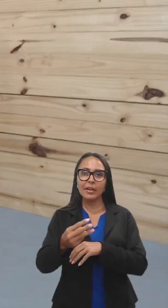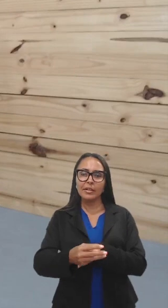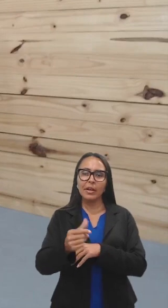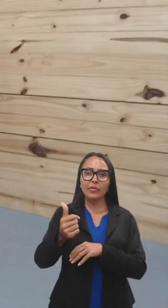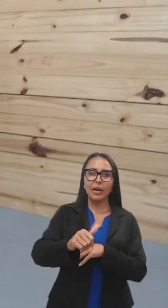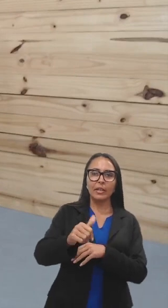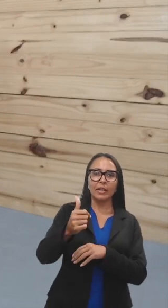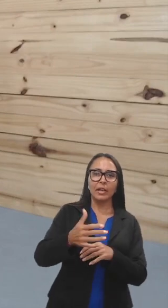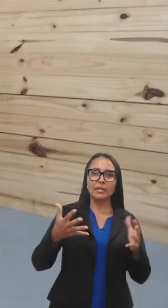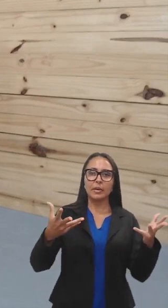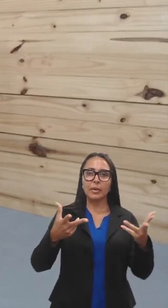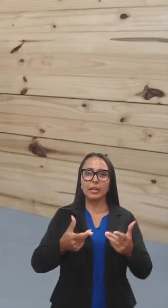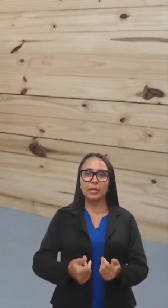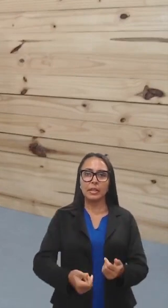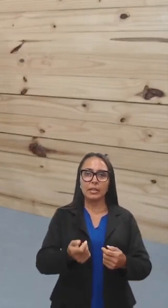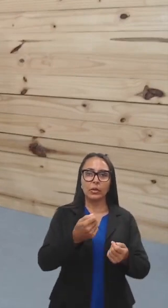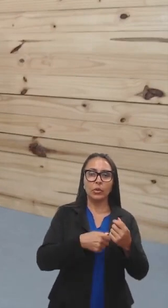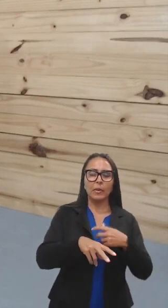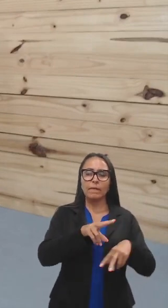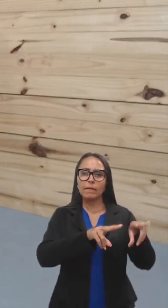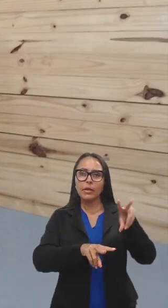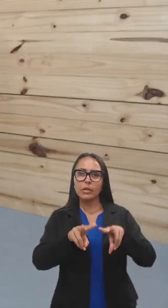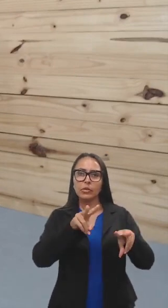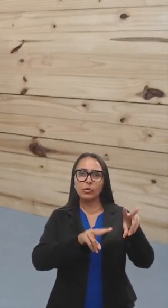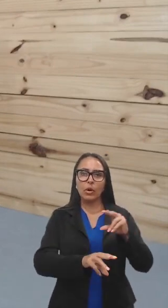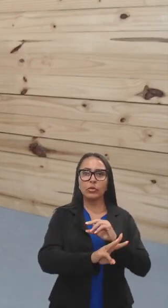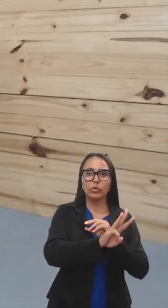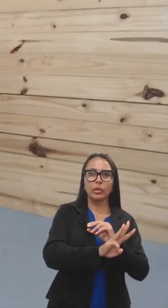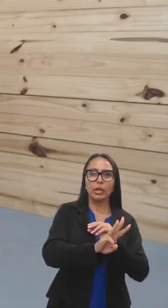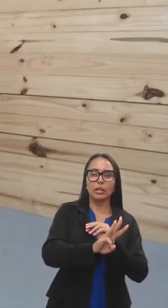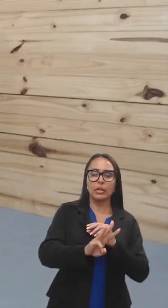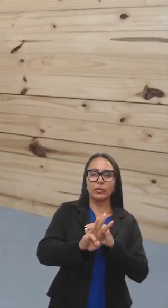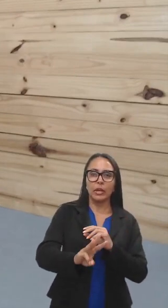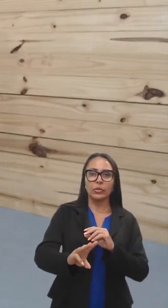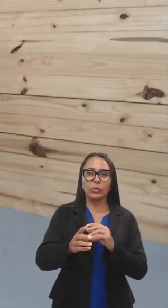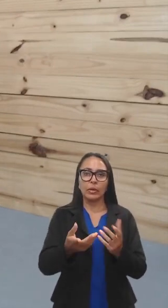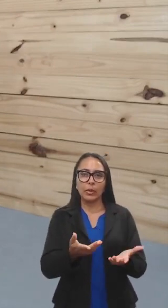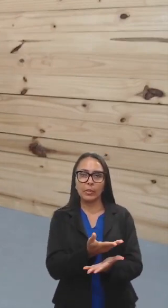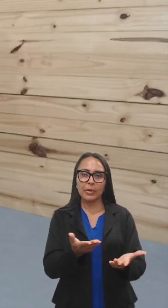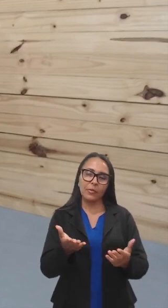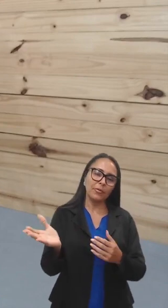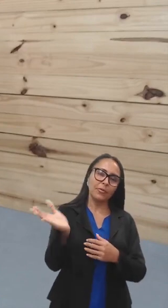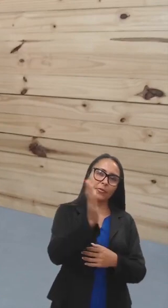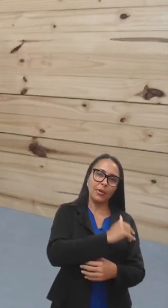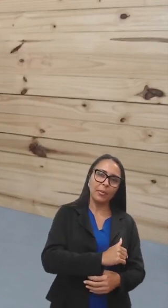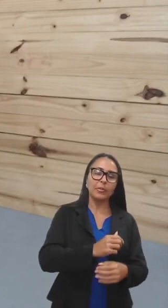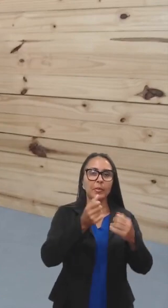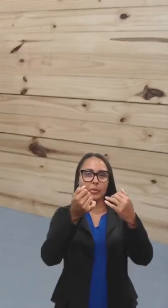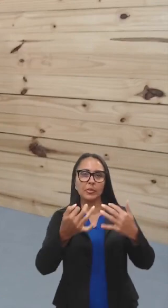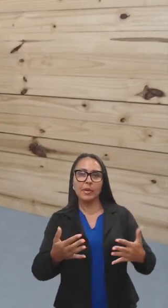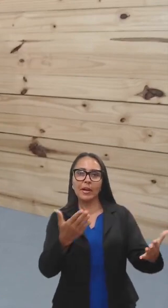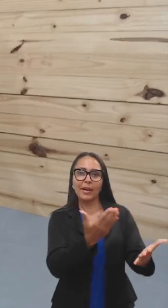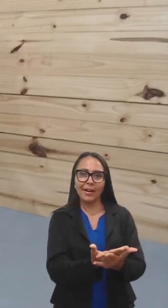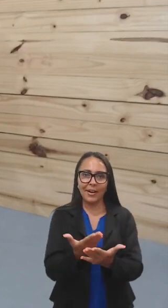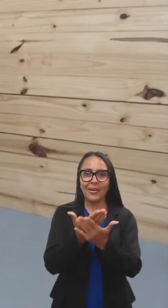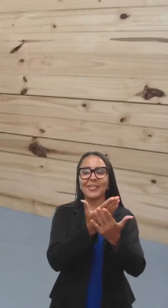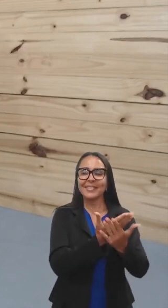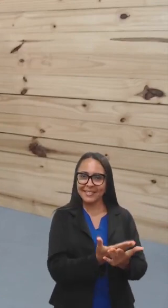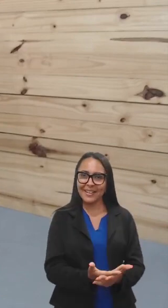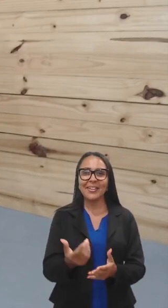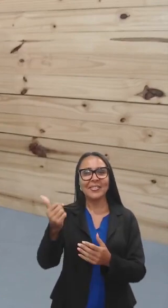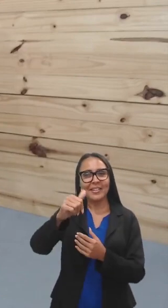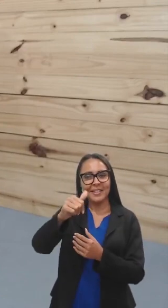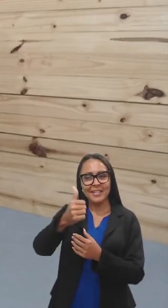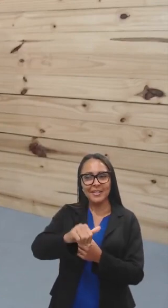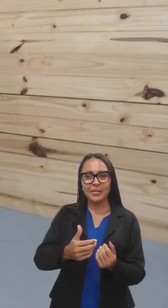usabilidade e a ergonomia visual nos sites e artefatos da área web. Vamos já direto para a aula, essa aula vai ser muito sobre avaliação mesmo, muito